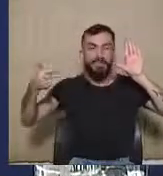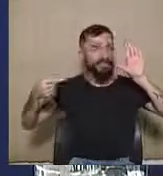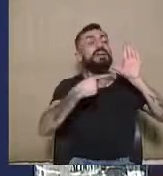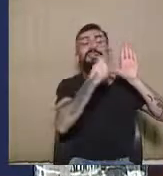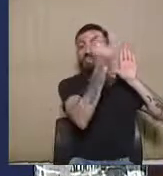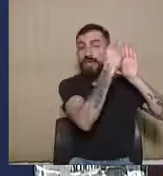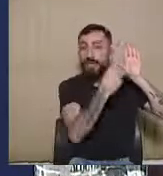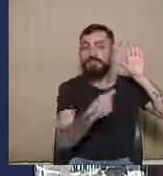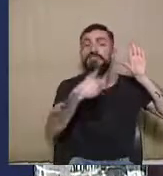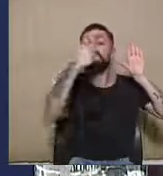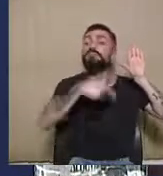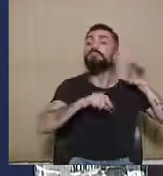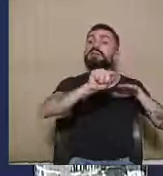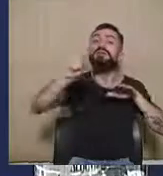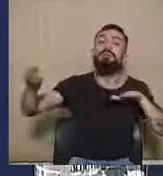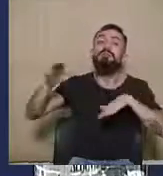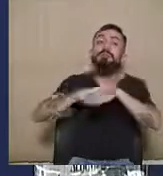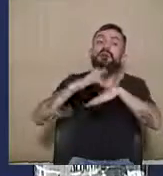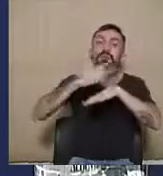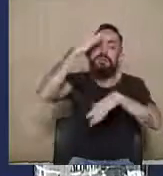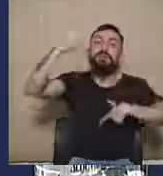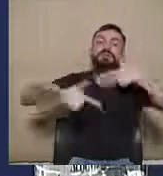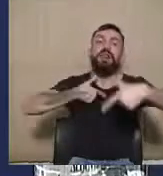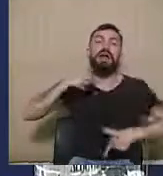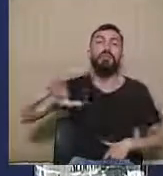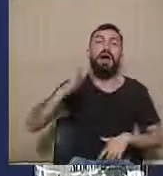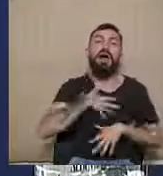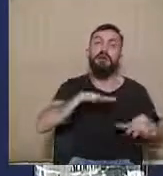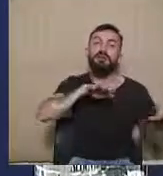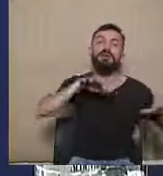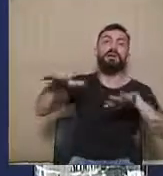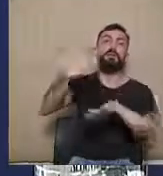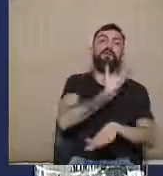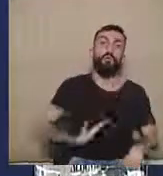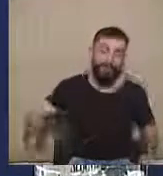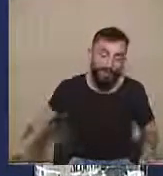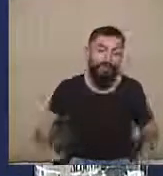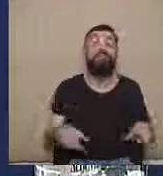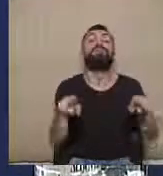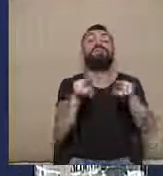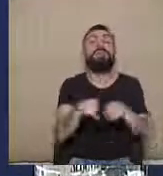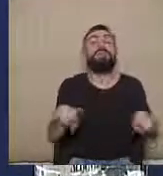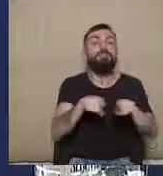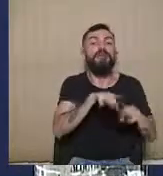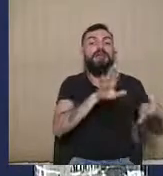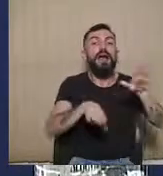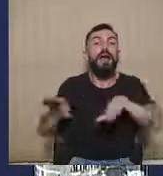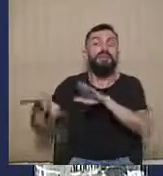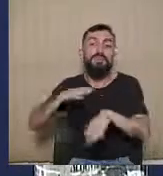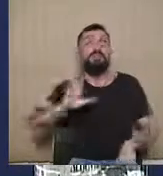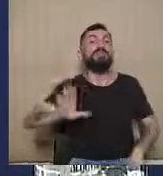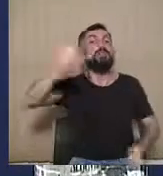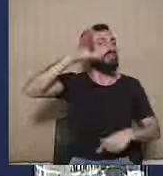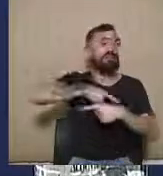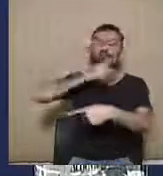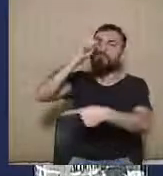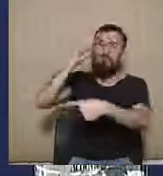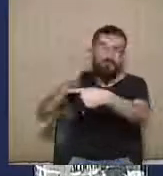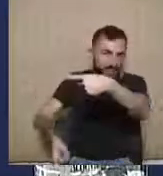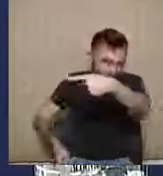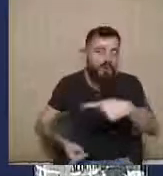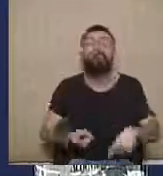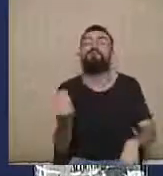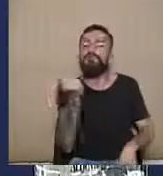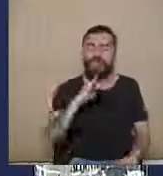as condutas vedadas aos agentes públicos. Nós temos também a ação de impugnação ao registro de candidatura, que é de suma